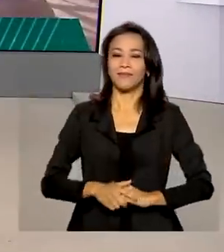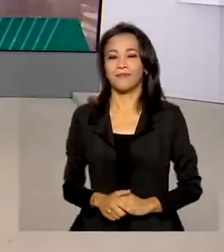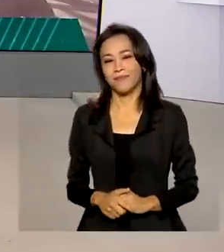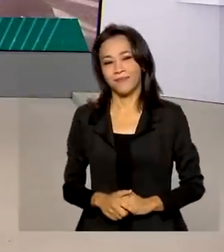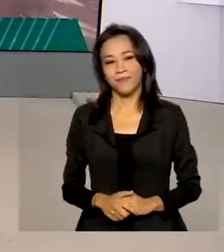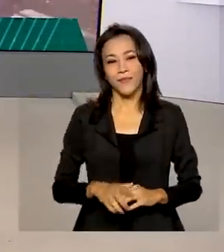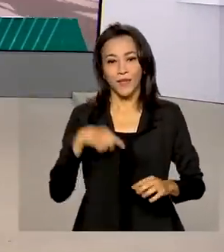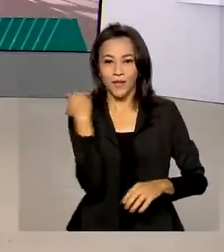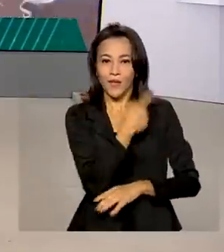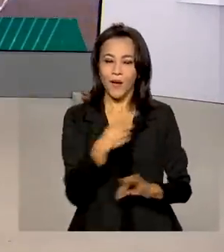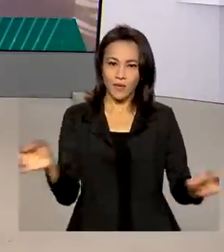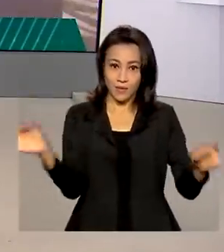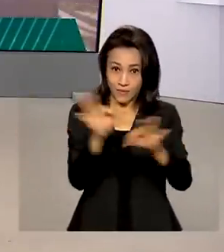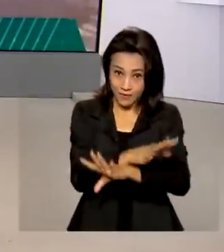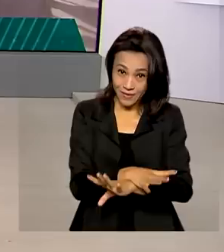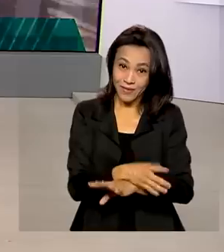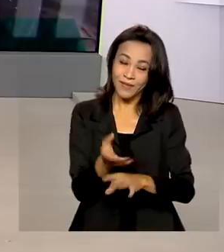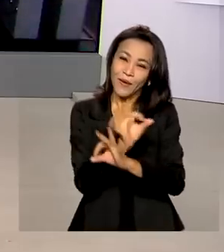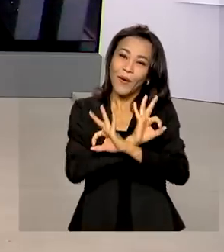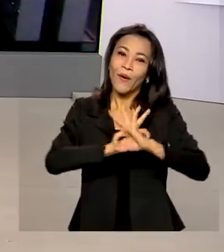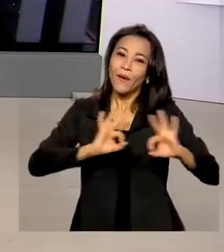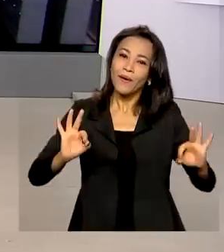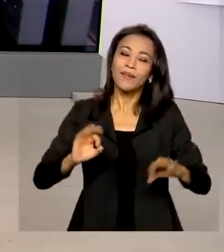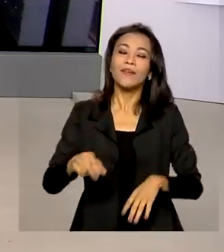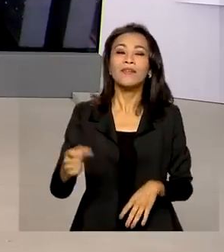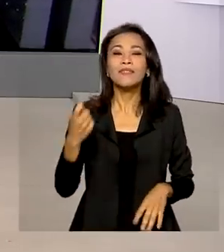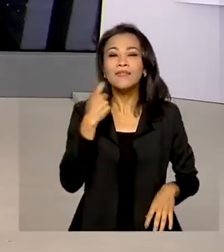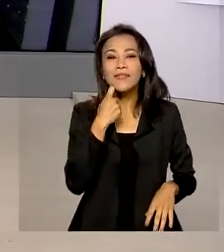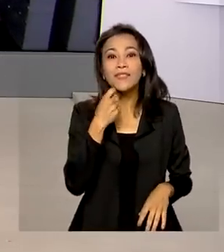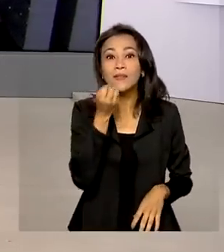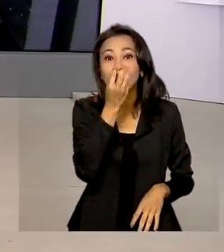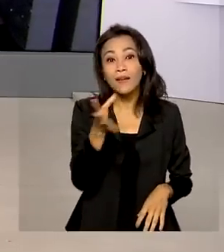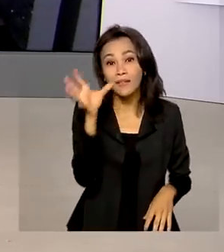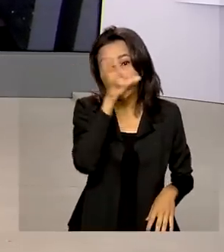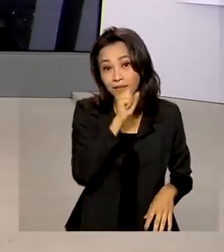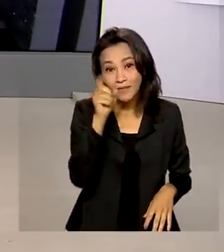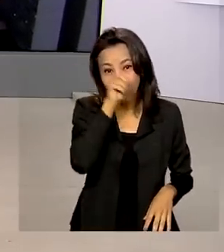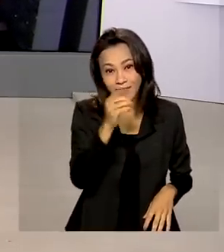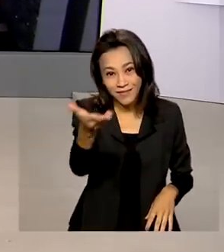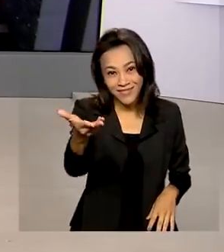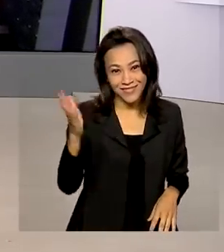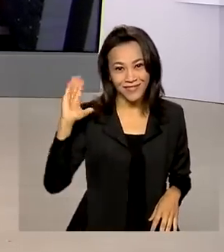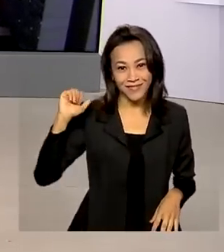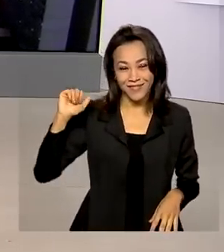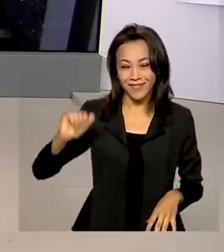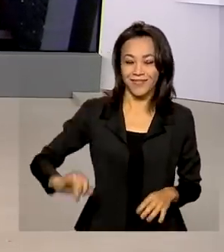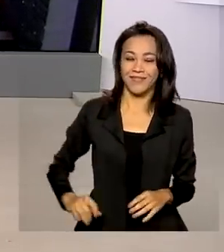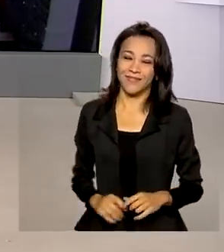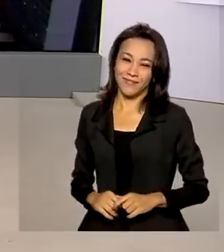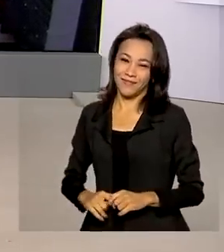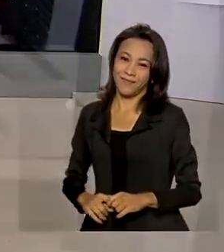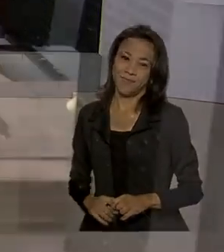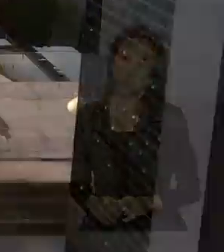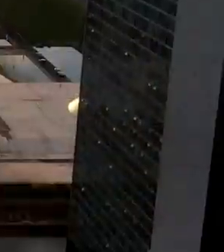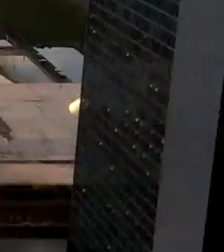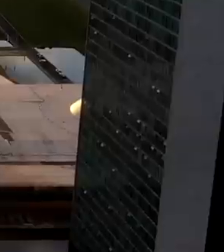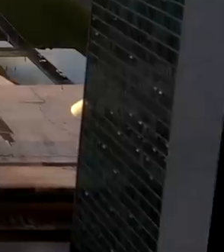E a gente fica por aqui. Uma ótima sexta-feira e um bom fim de semana para você. Tchau! Tchau!